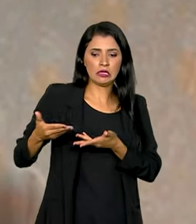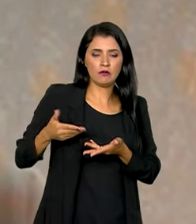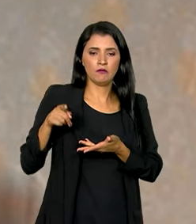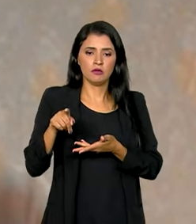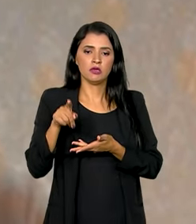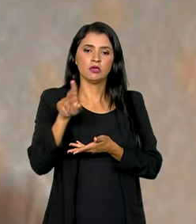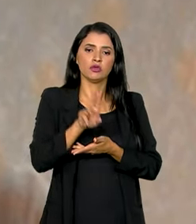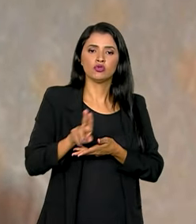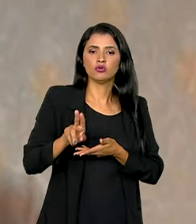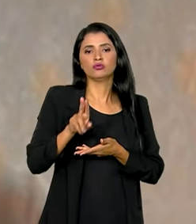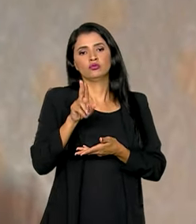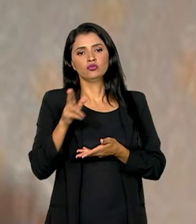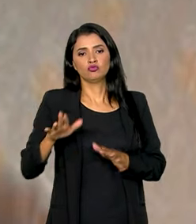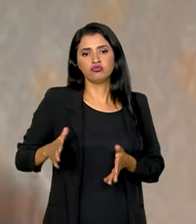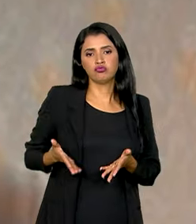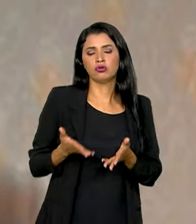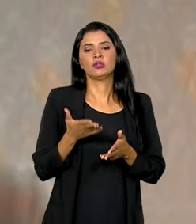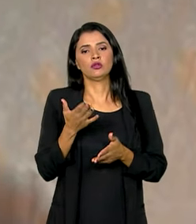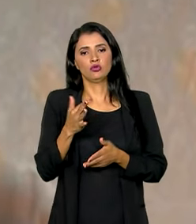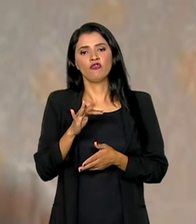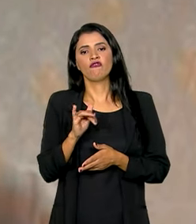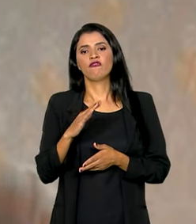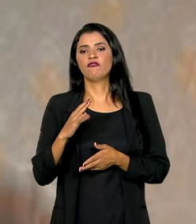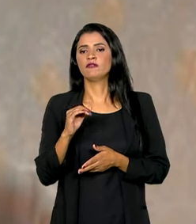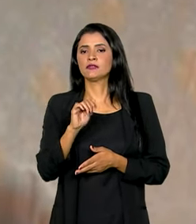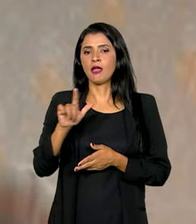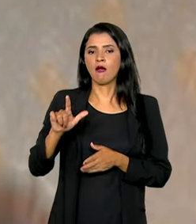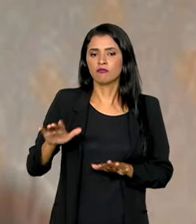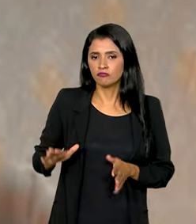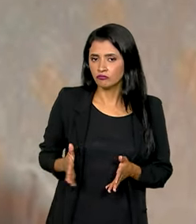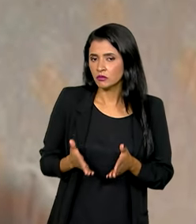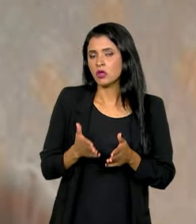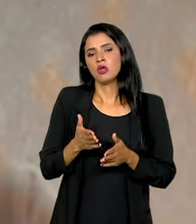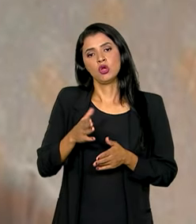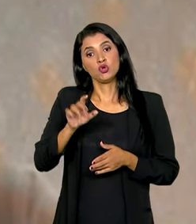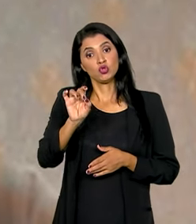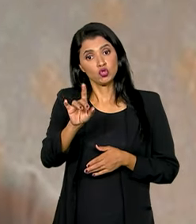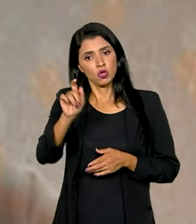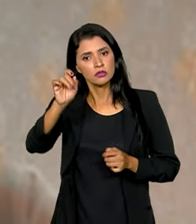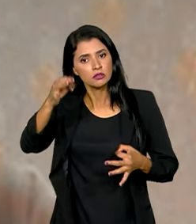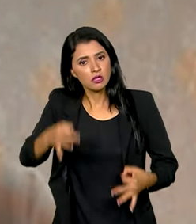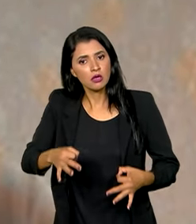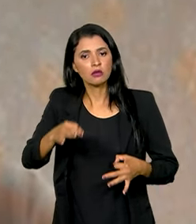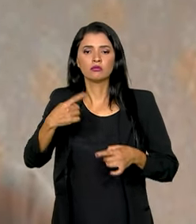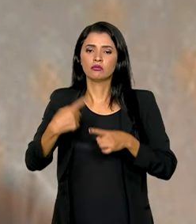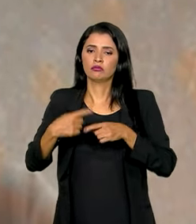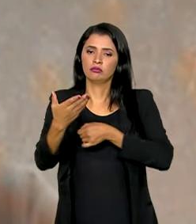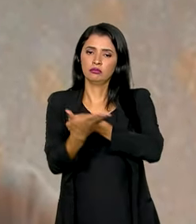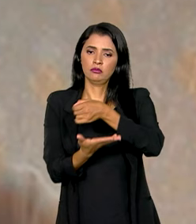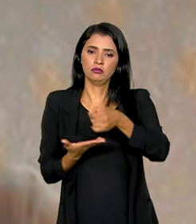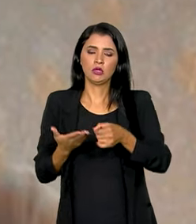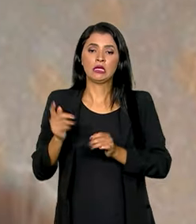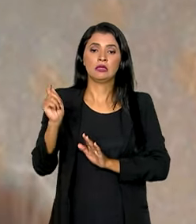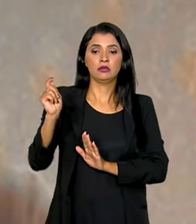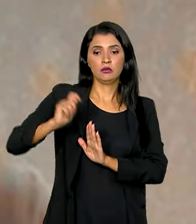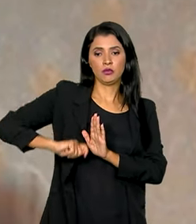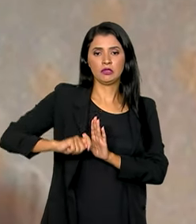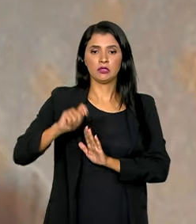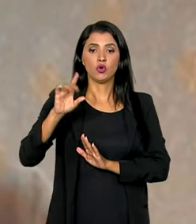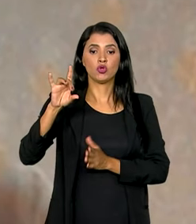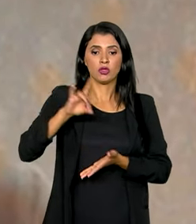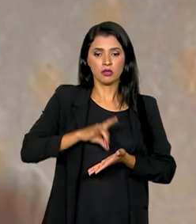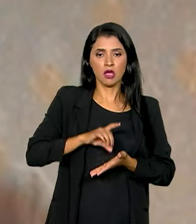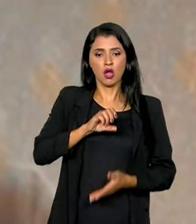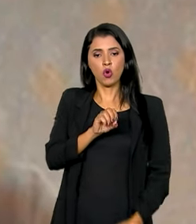através do incentivo fiscal, esse incentivo fiscal só funciona porque ele é baseado na tributação da origem.